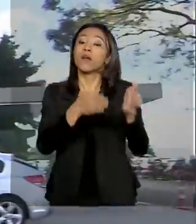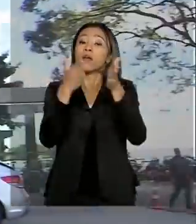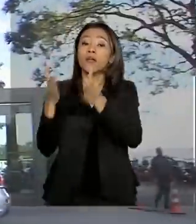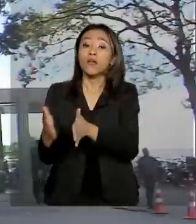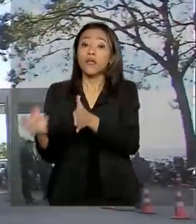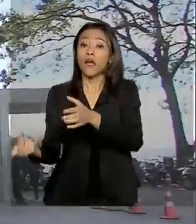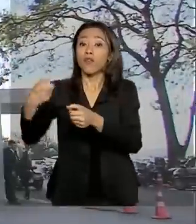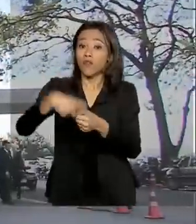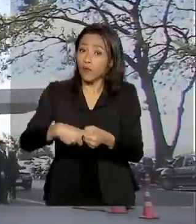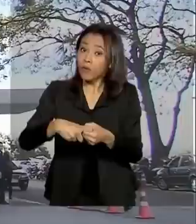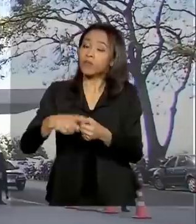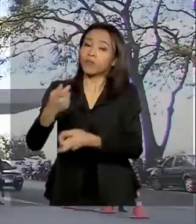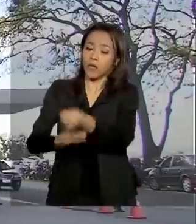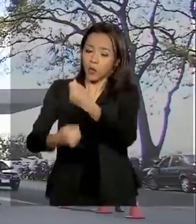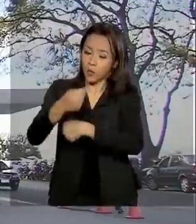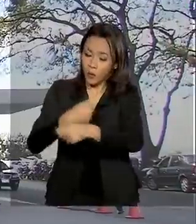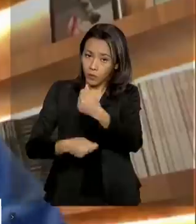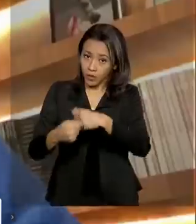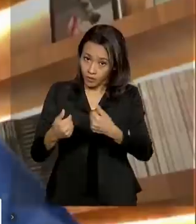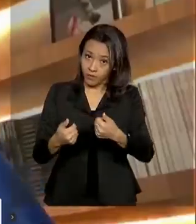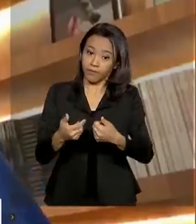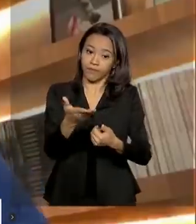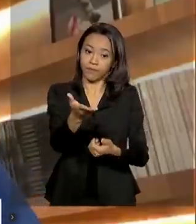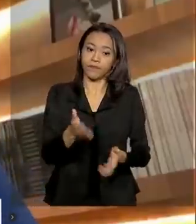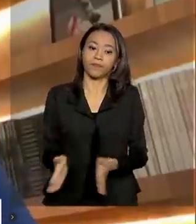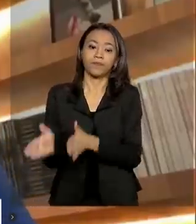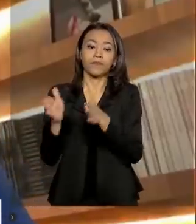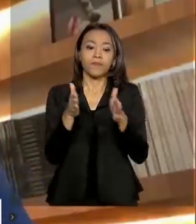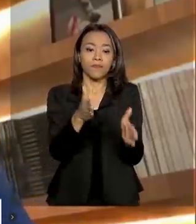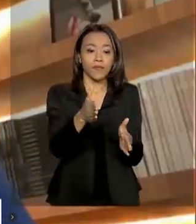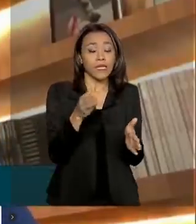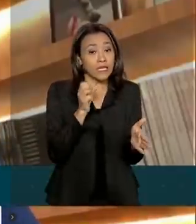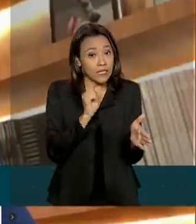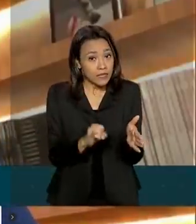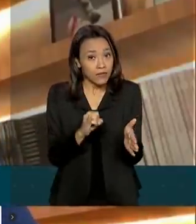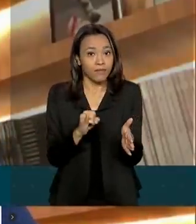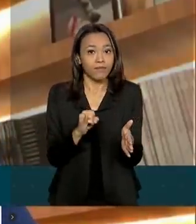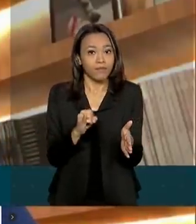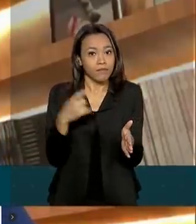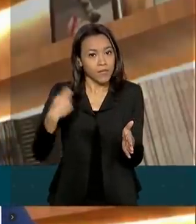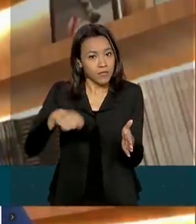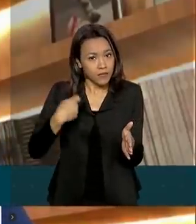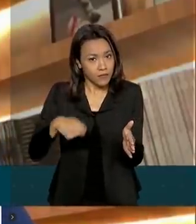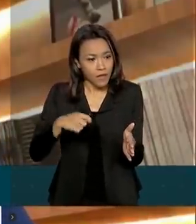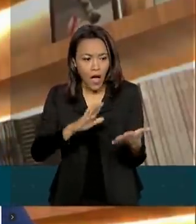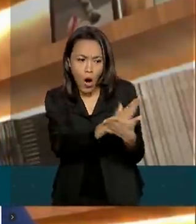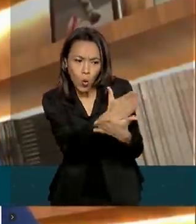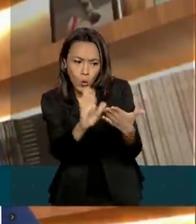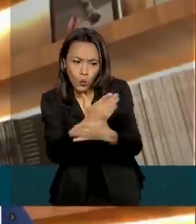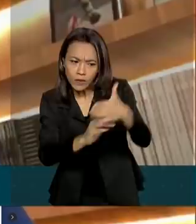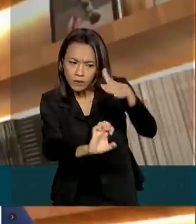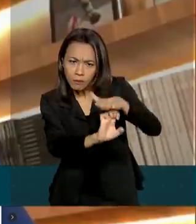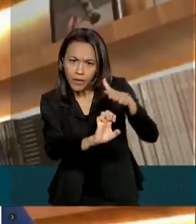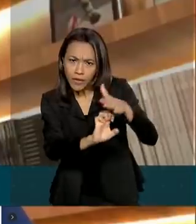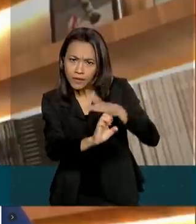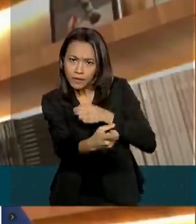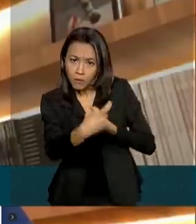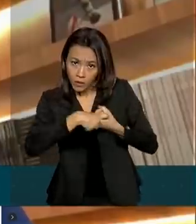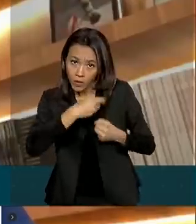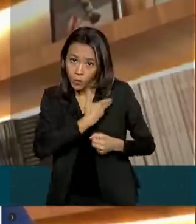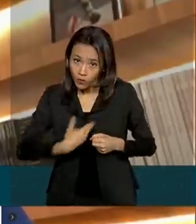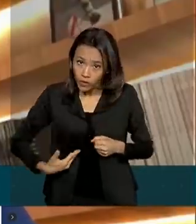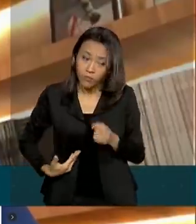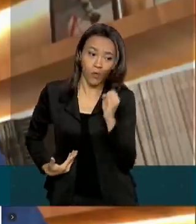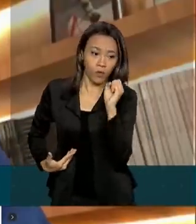pós-pandemia da Covid-19. Se é necessário manter como estatal algumas empresas, que se mantenham.